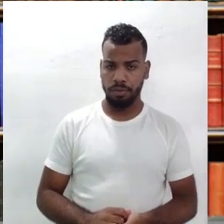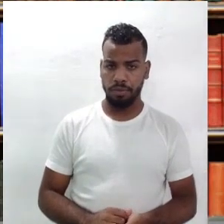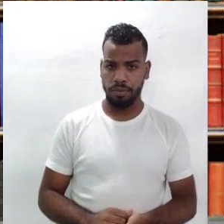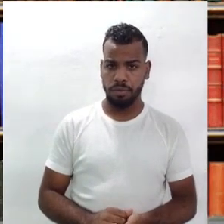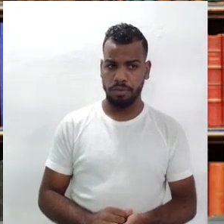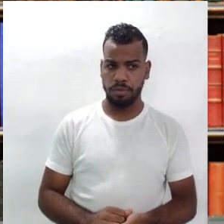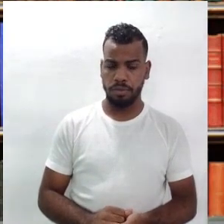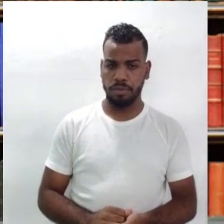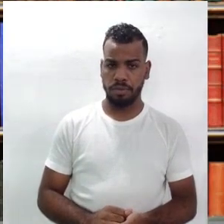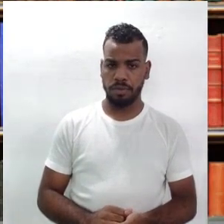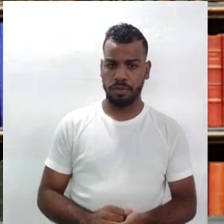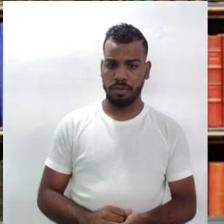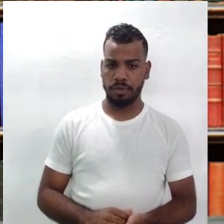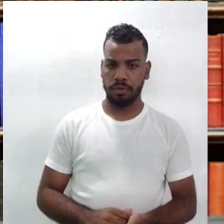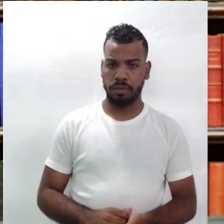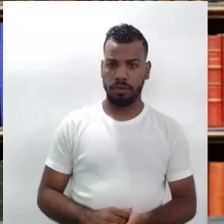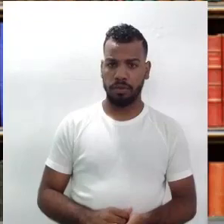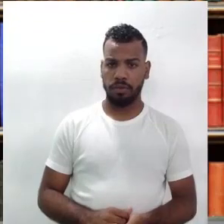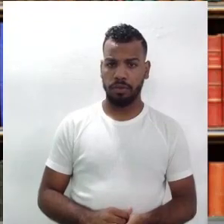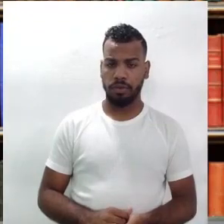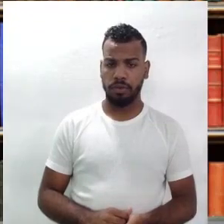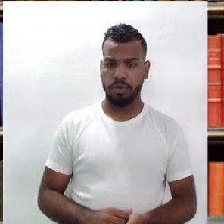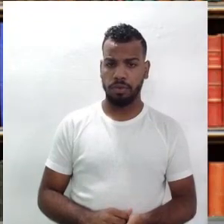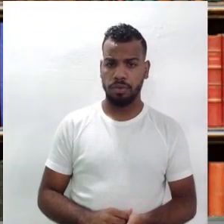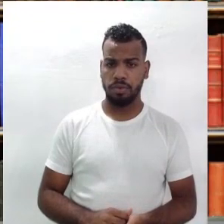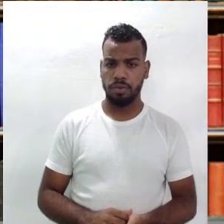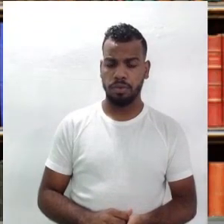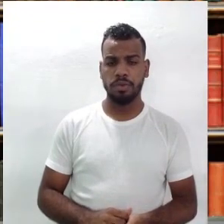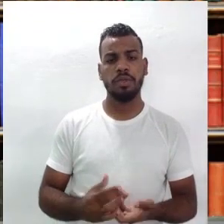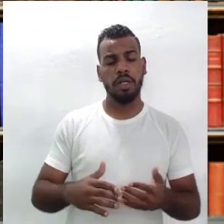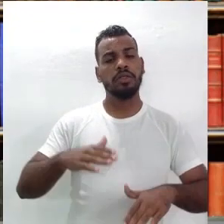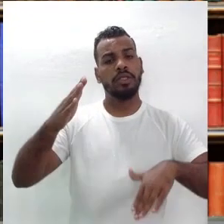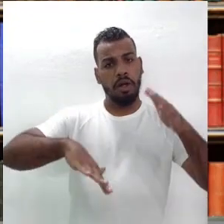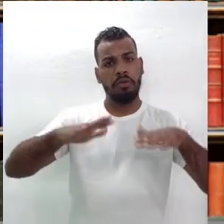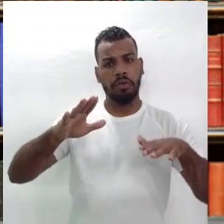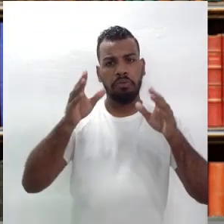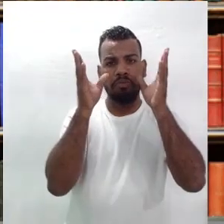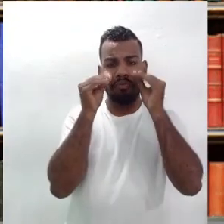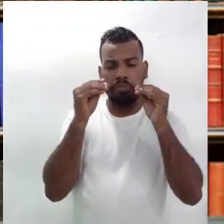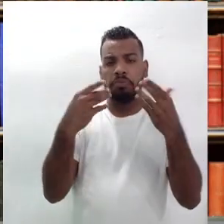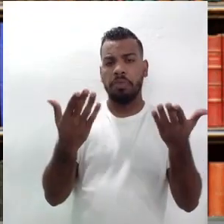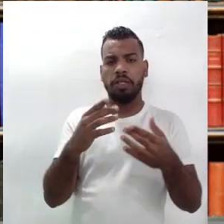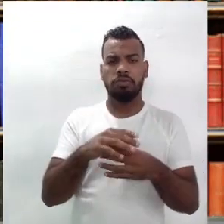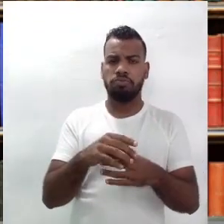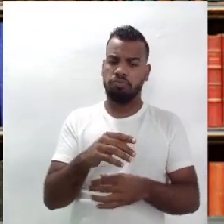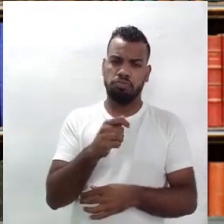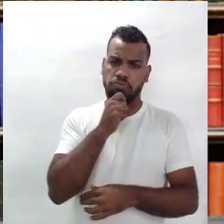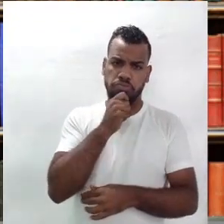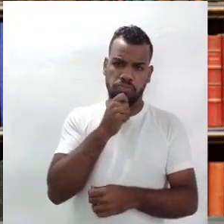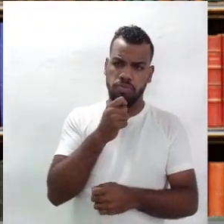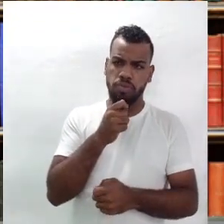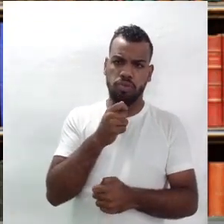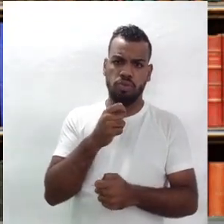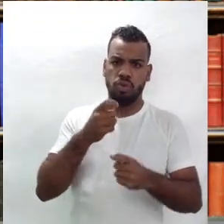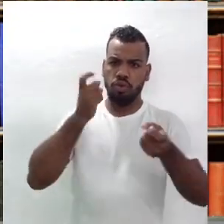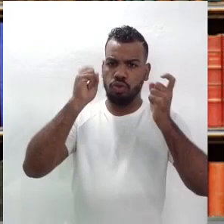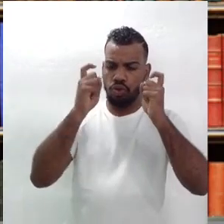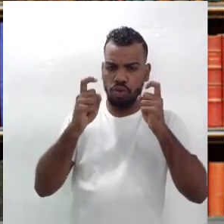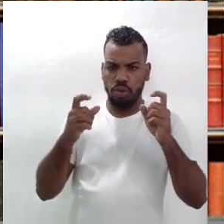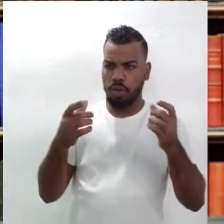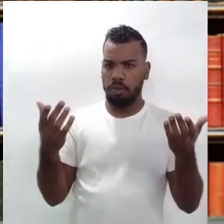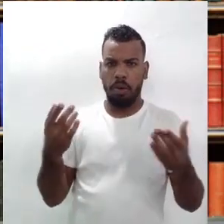Eu acho que ele abre uma discussão que estava talvez até adormecida, mas não era uma discussão